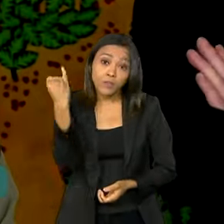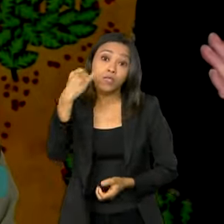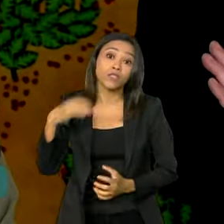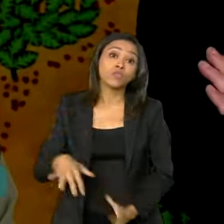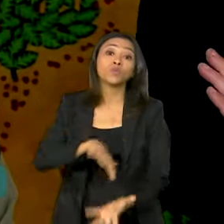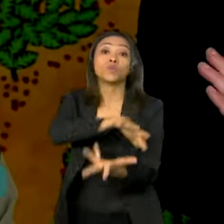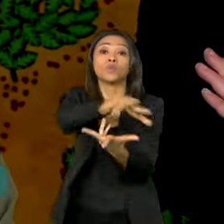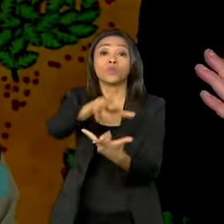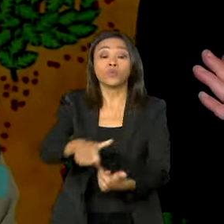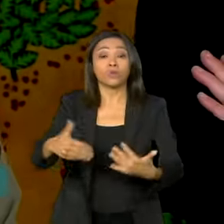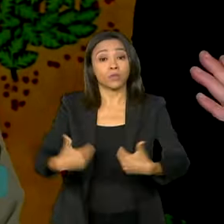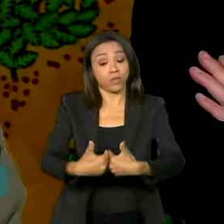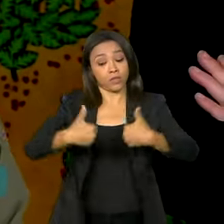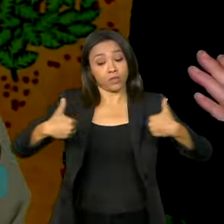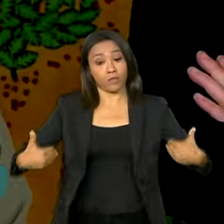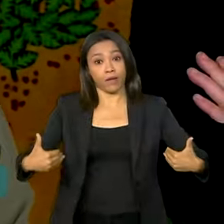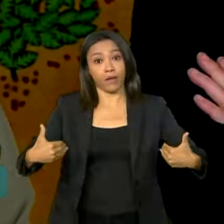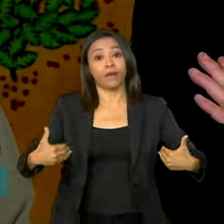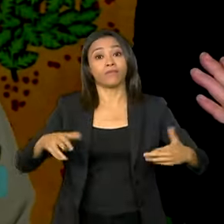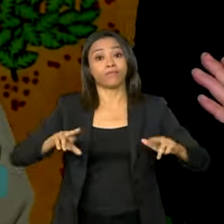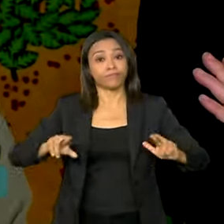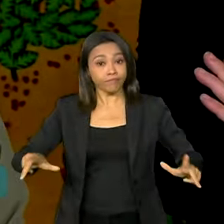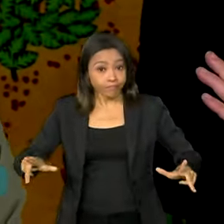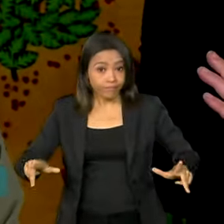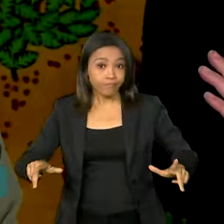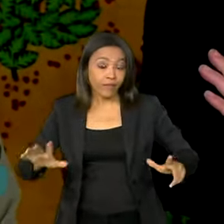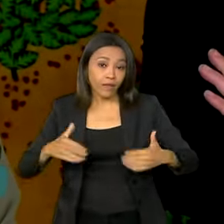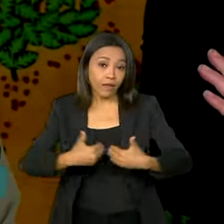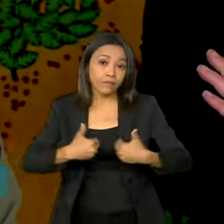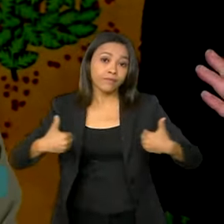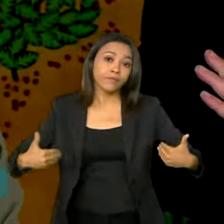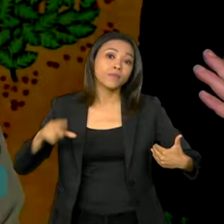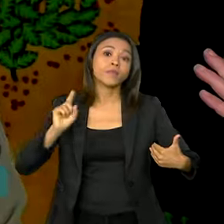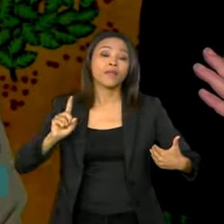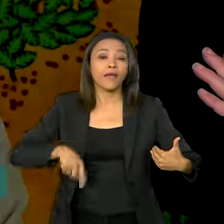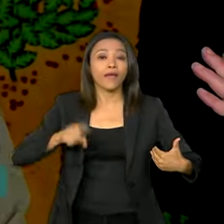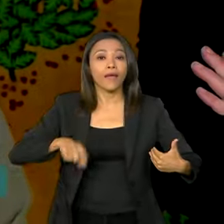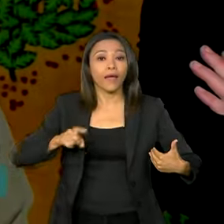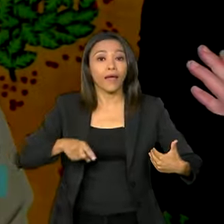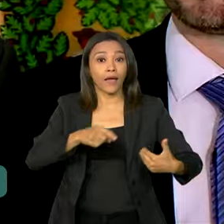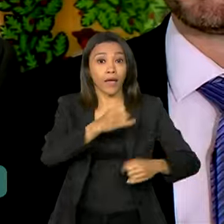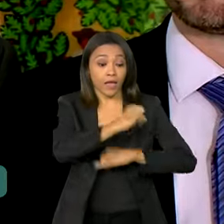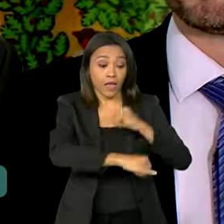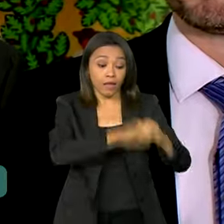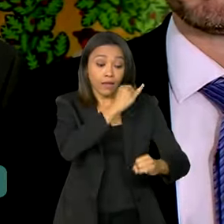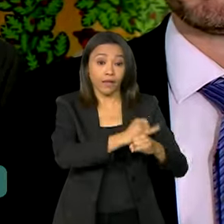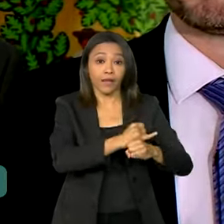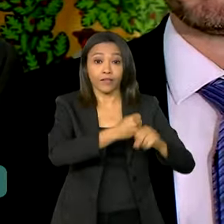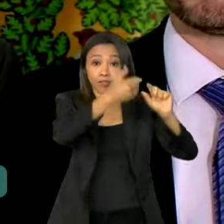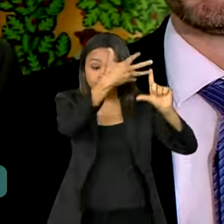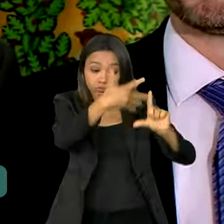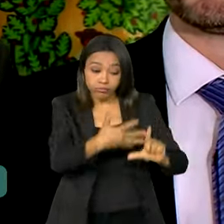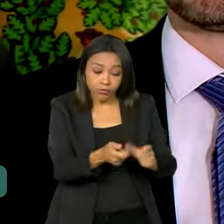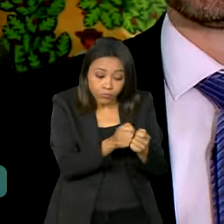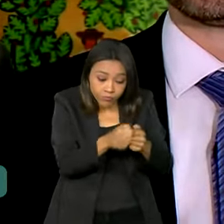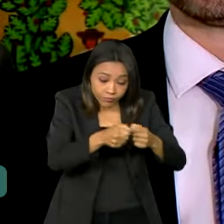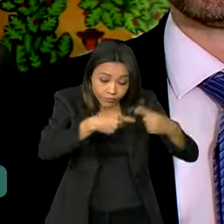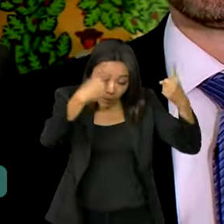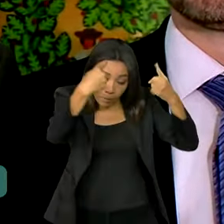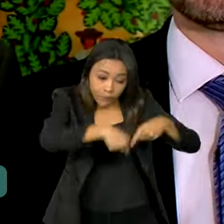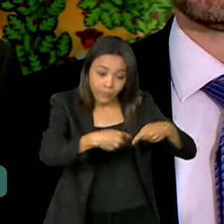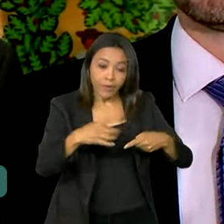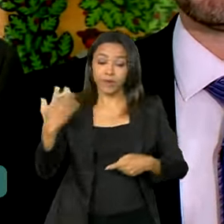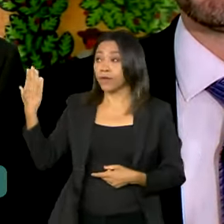diferenciação para os jogos que são feitos online. O ministro da Justiça e